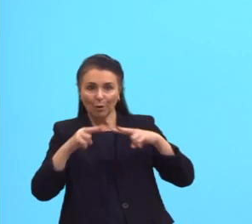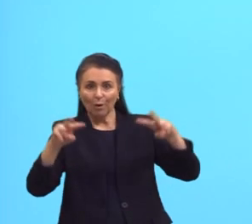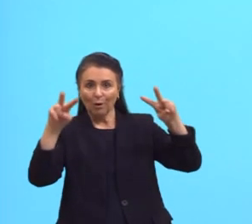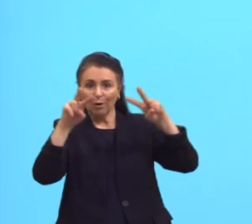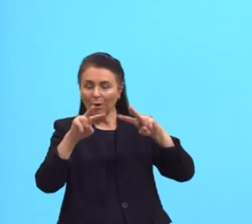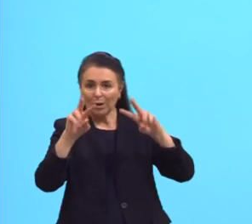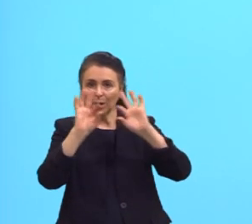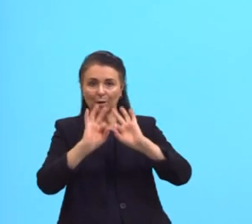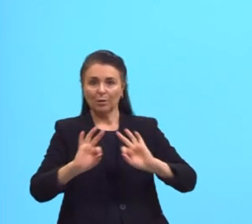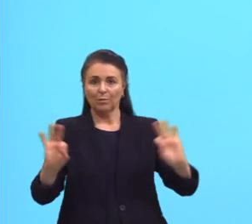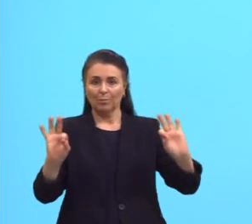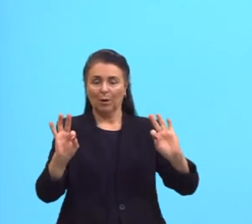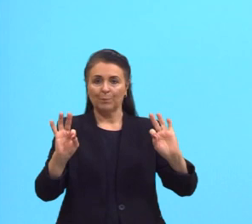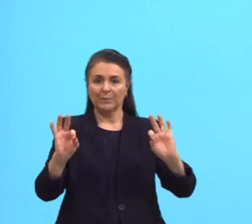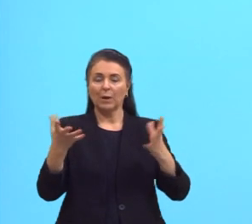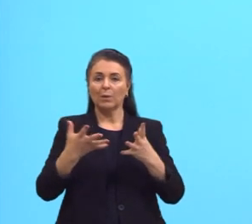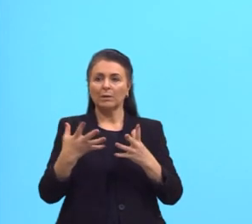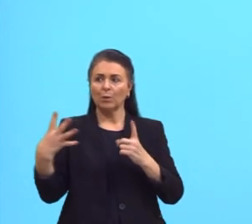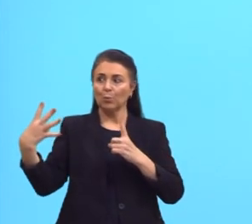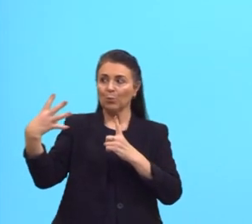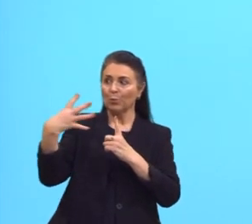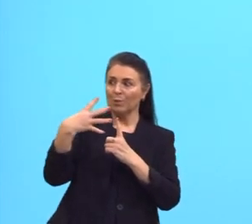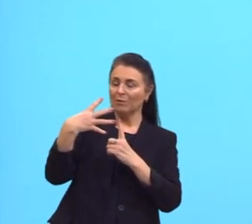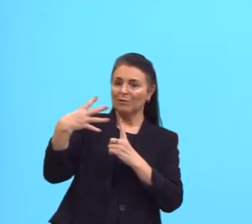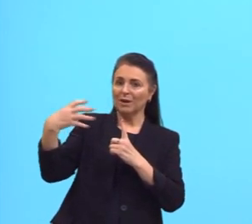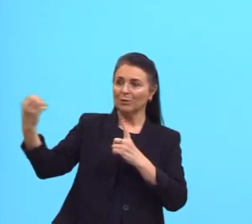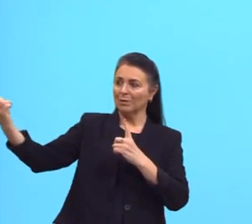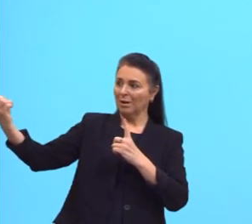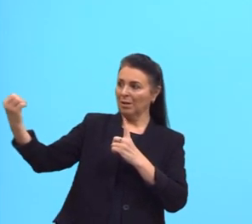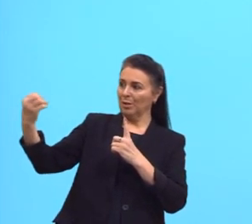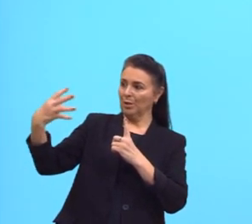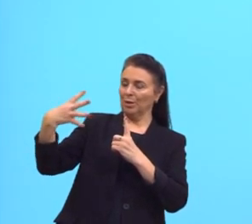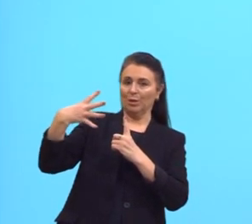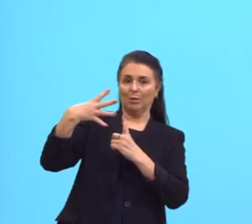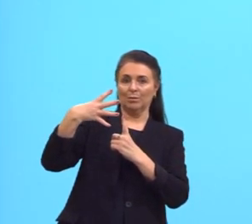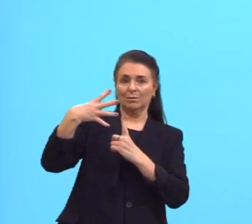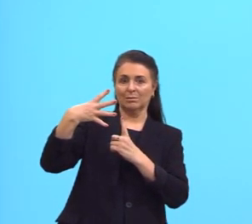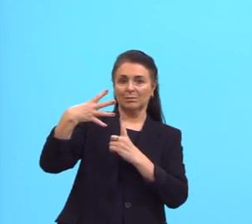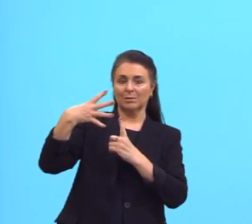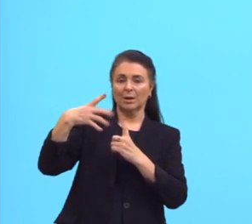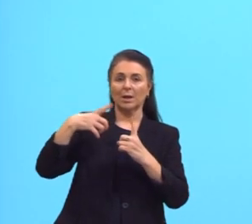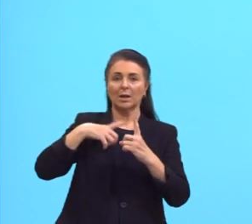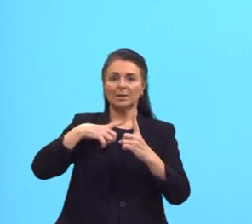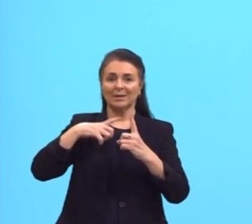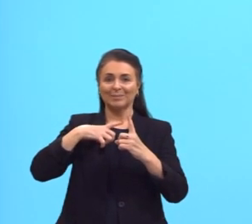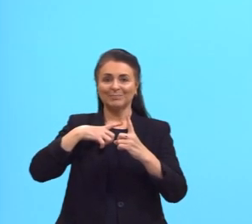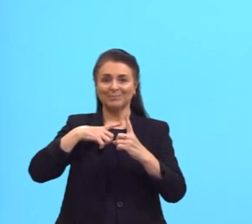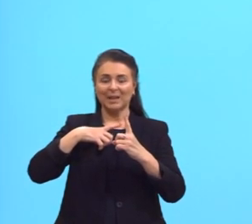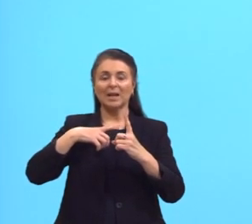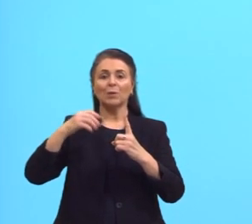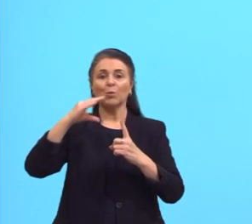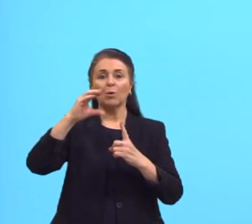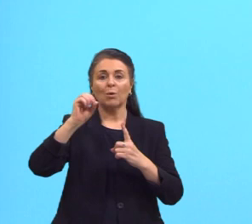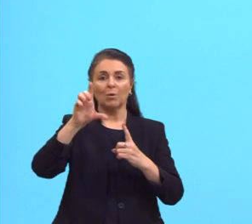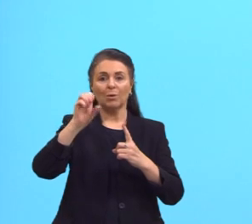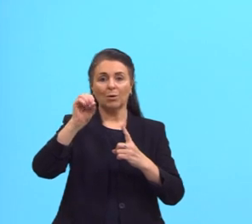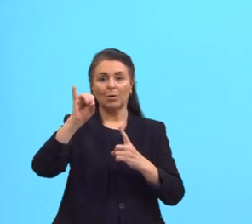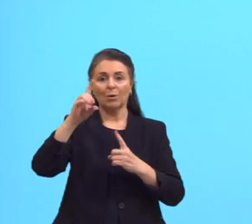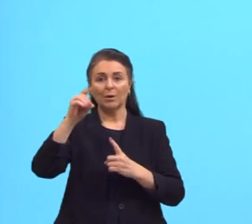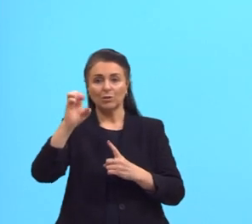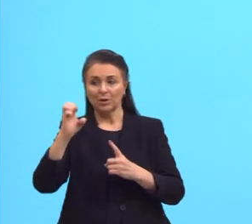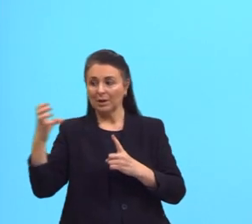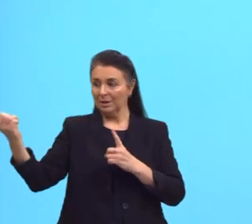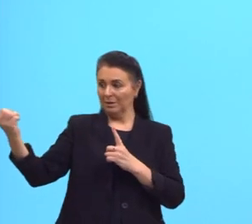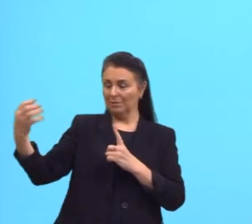efeito da luz. Os coloides têm essa característica de refletirem a luz, que sofre esse efeito